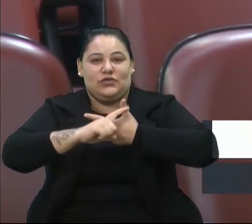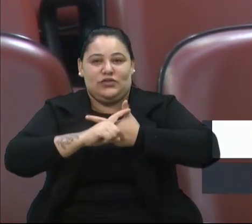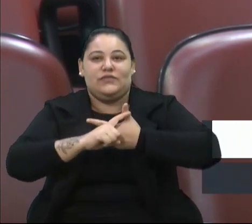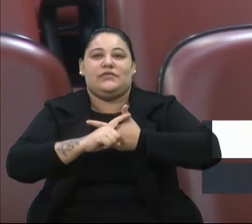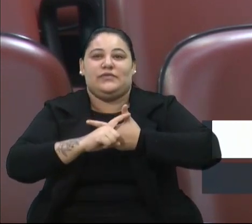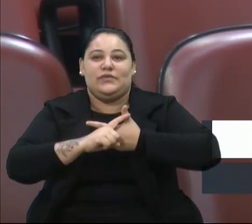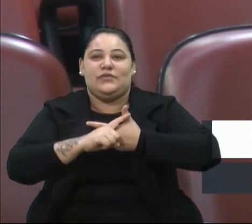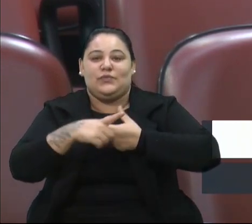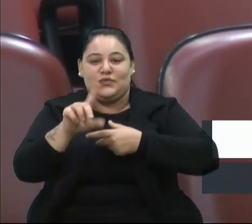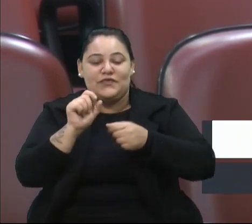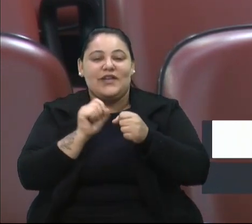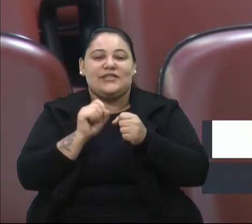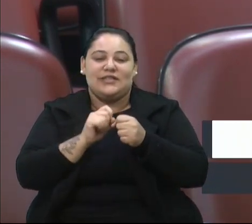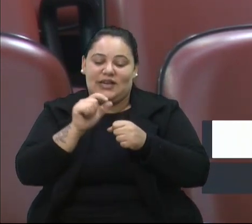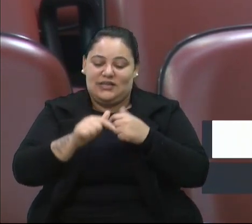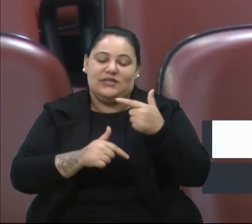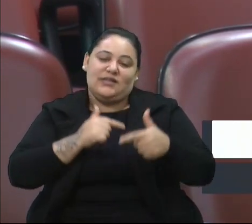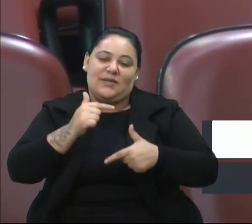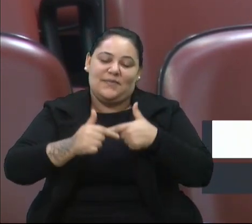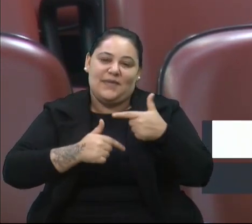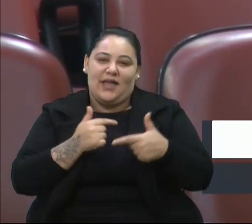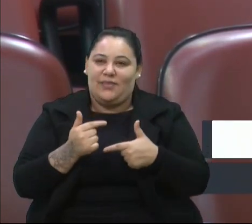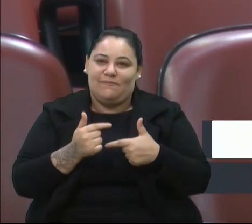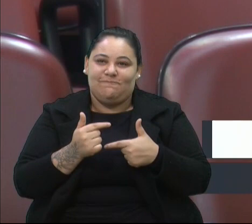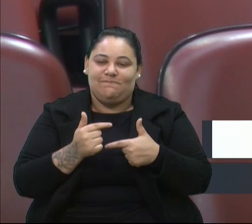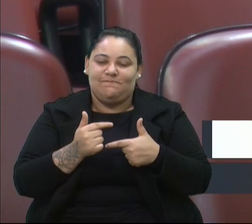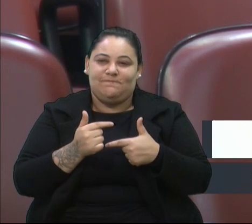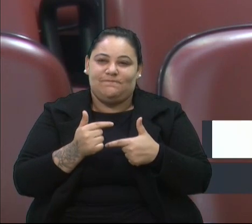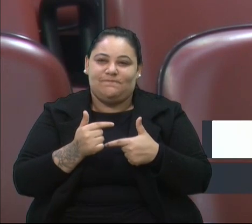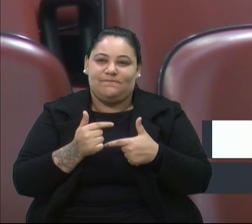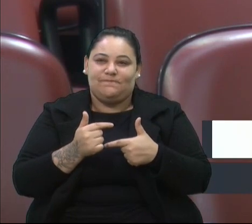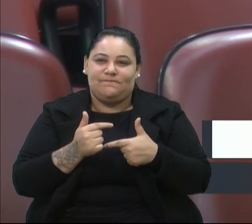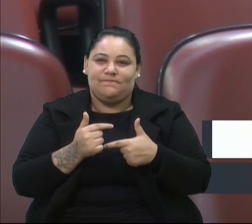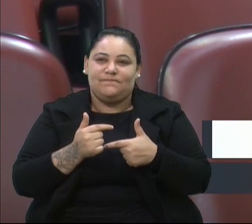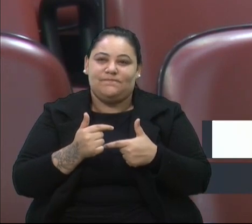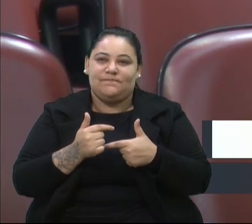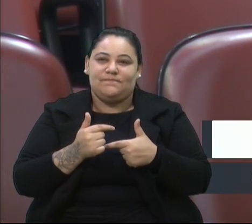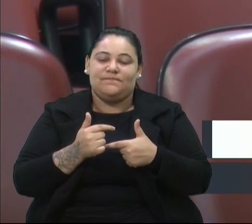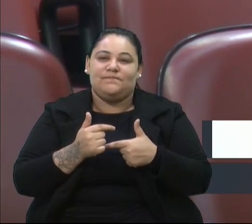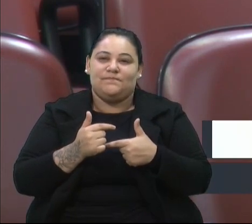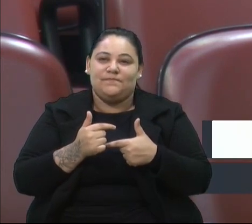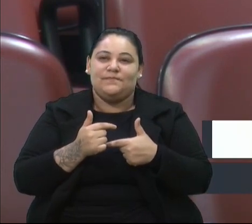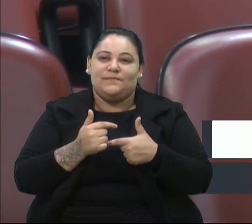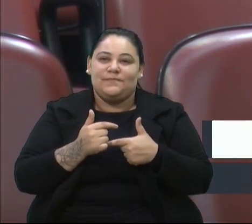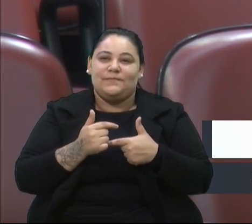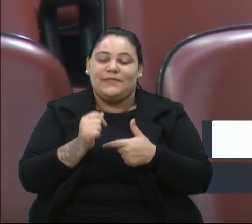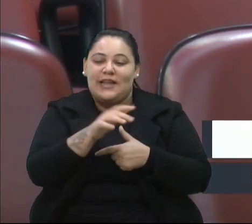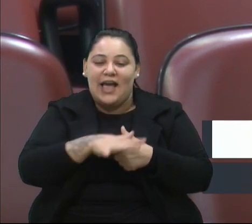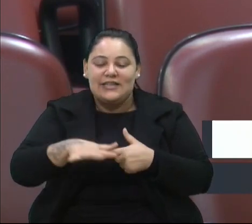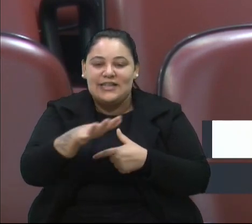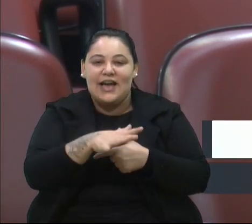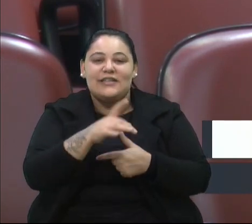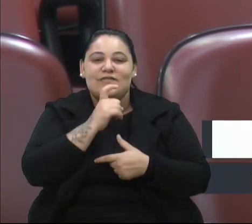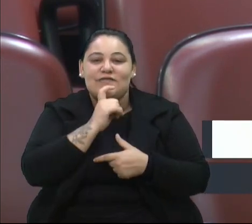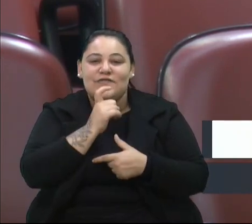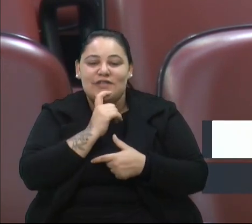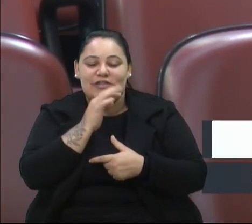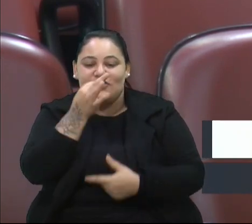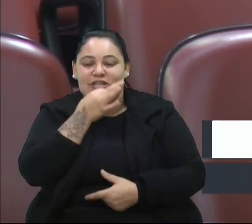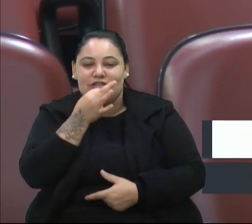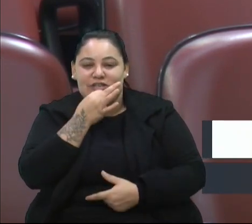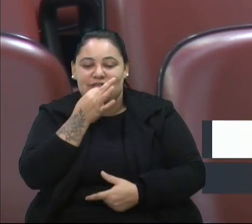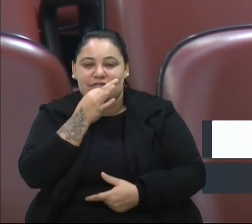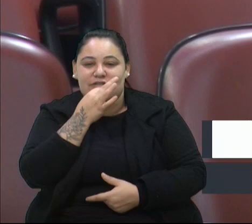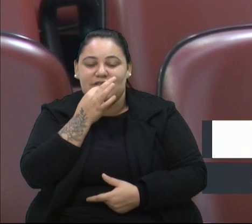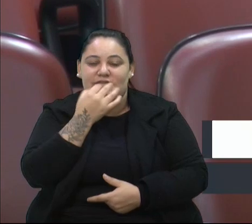executando esses trabalhos nas praças e nas áreas verdes da cidade de Catechinsul, aonde vai